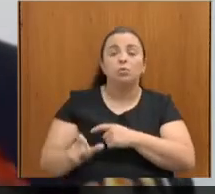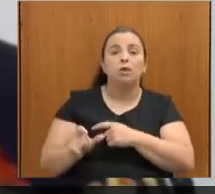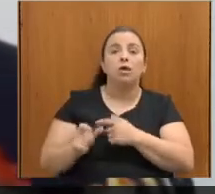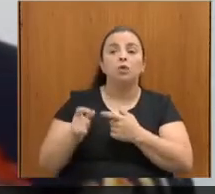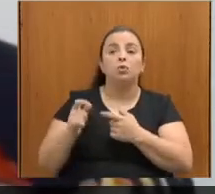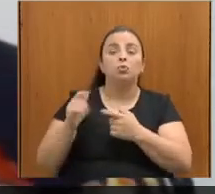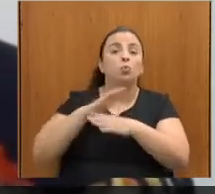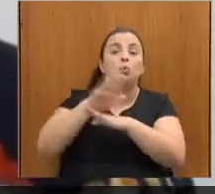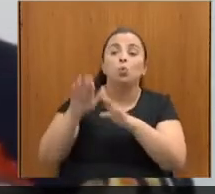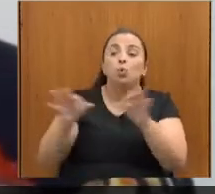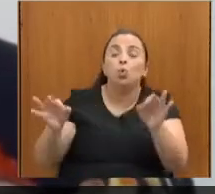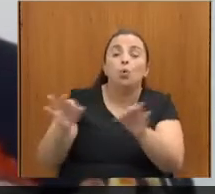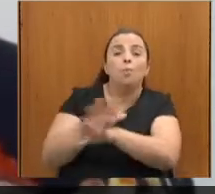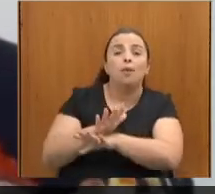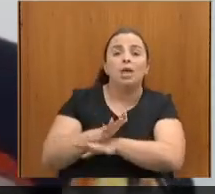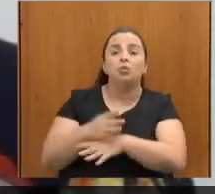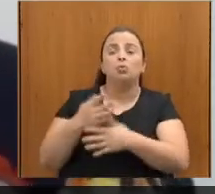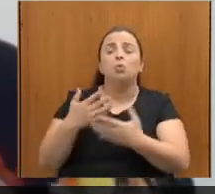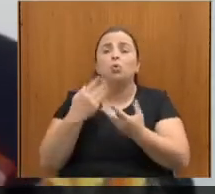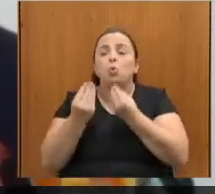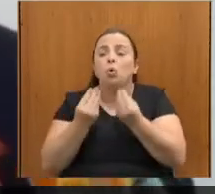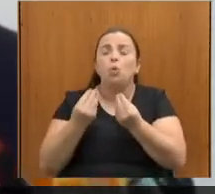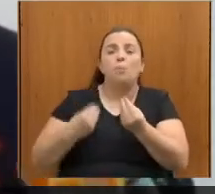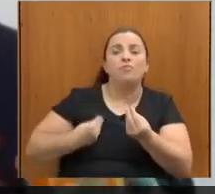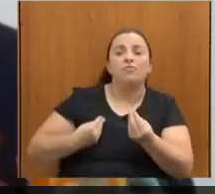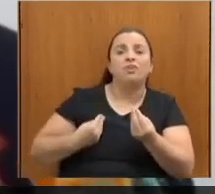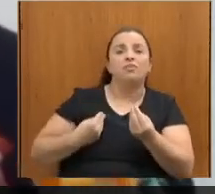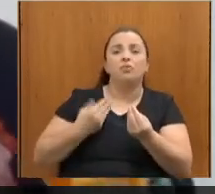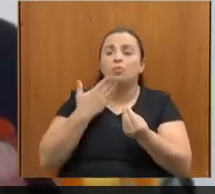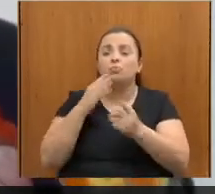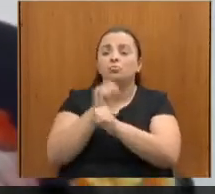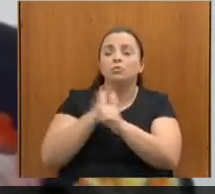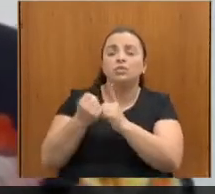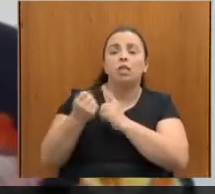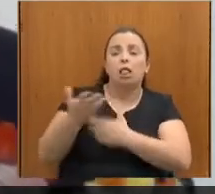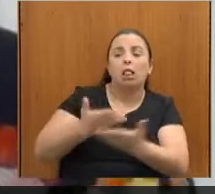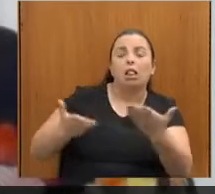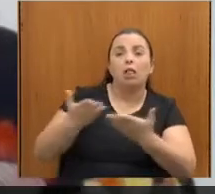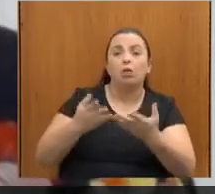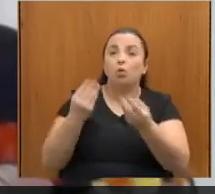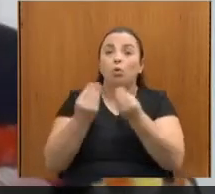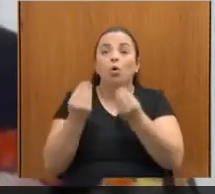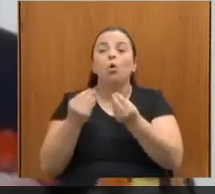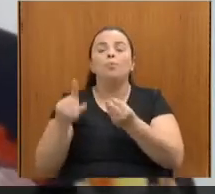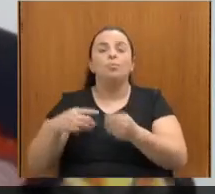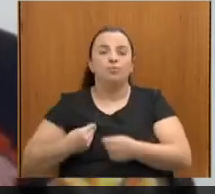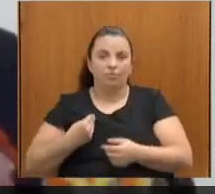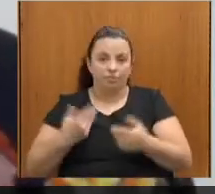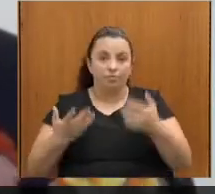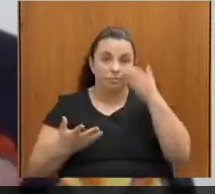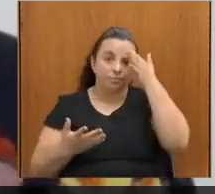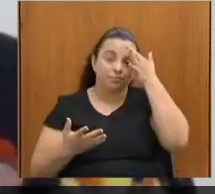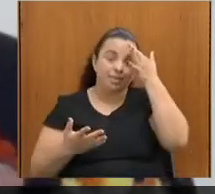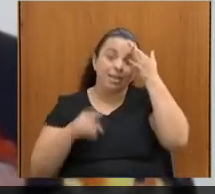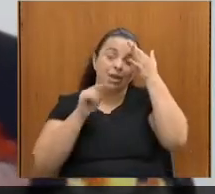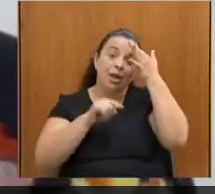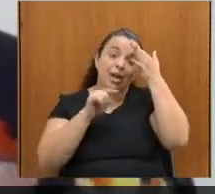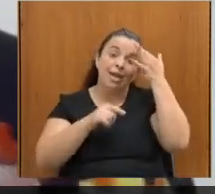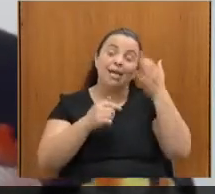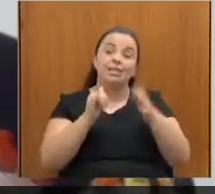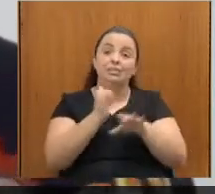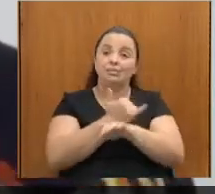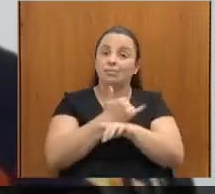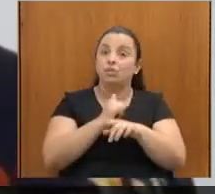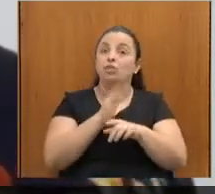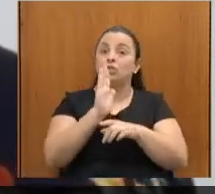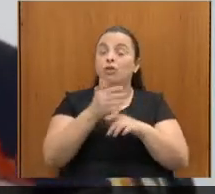cultura que ele vive, que sociedade é essa que ele está. Então, gente, esse instrumento, como eu disse, já foi validado. A última pesquisa do... porque